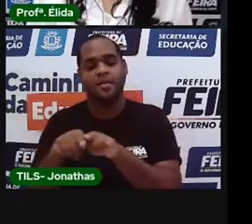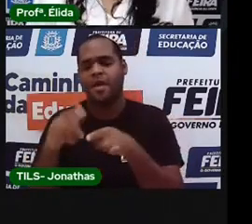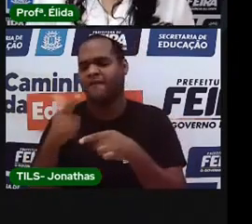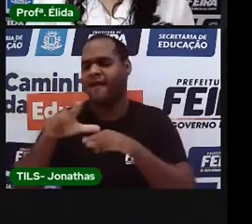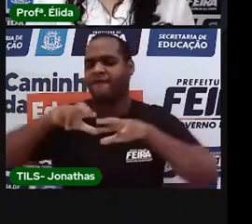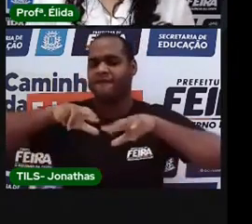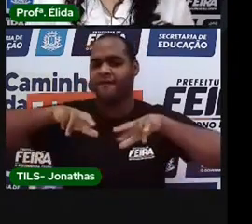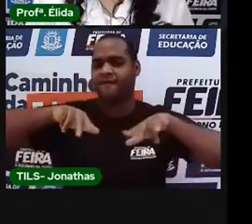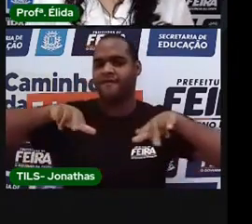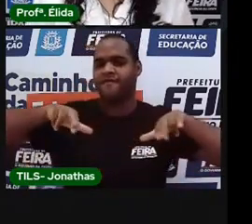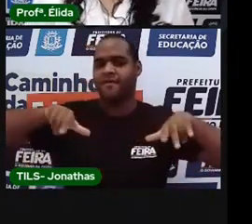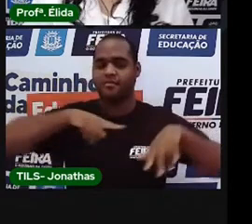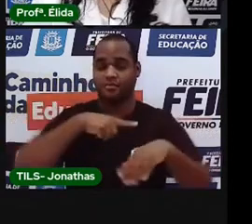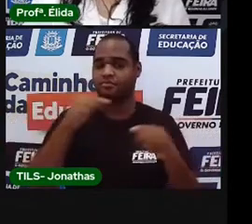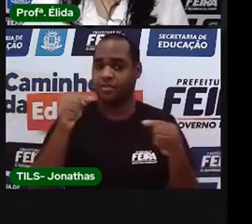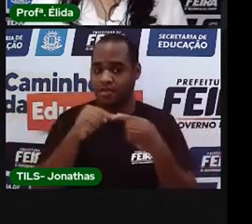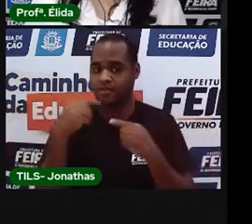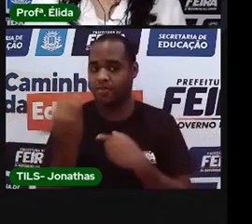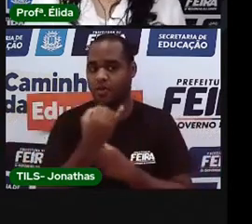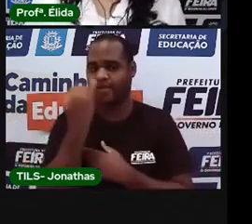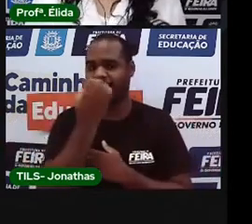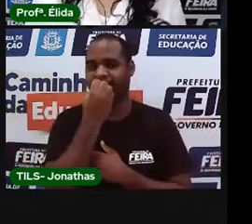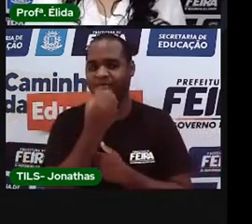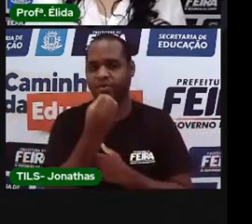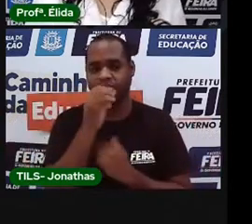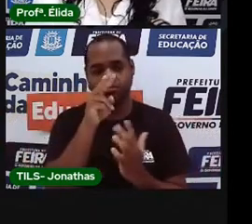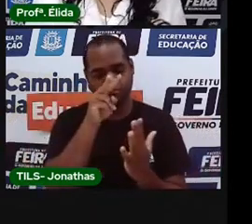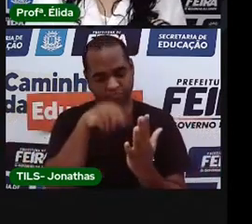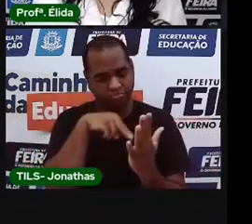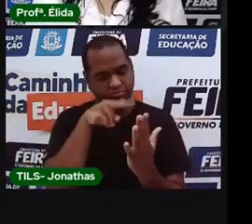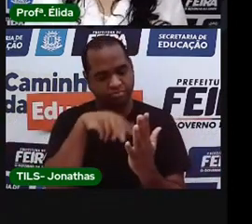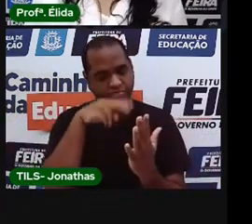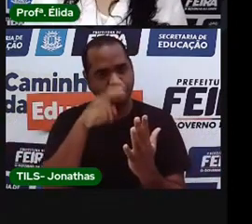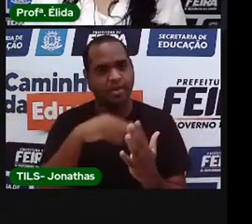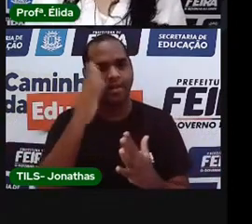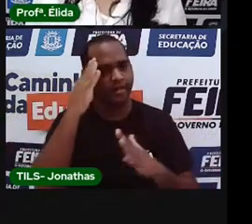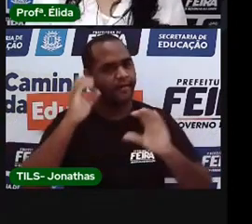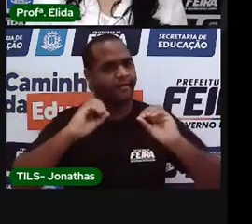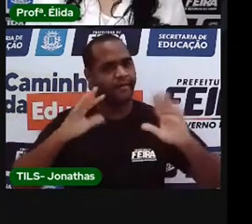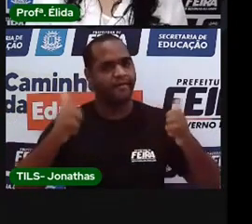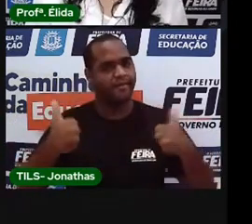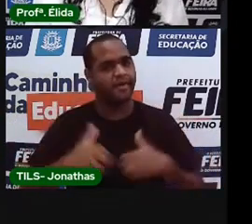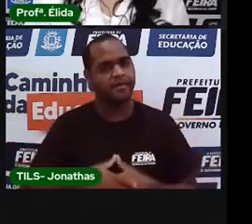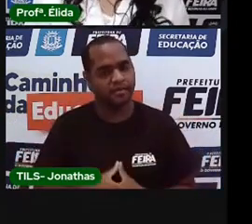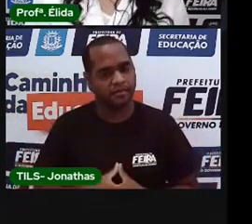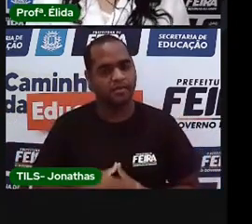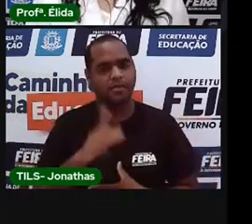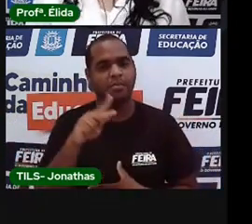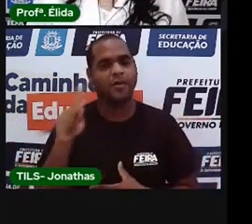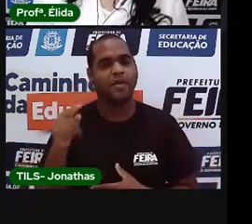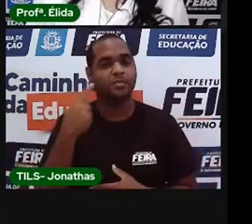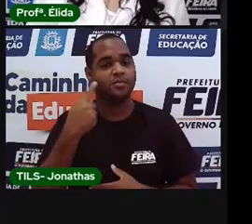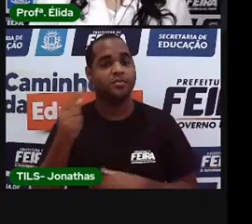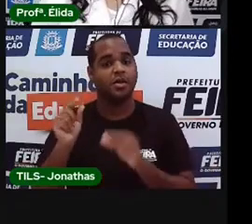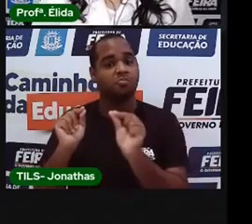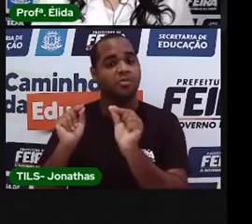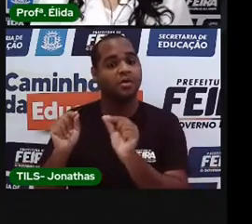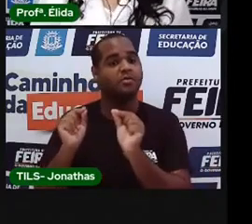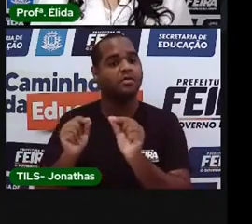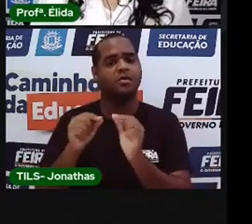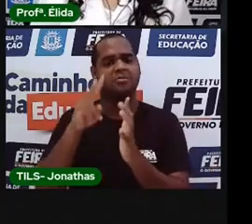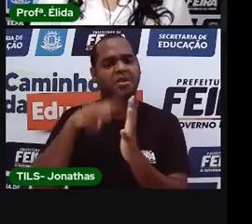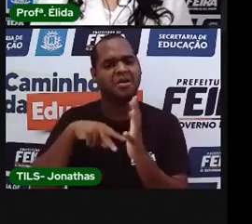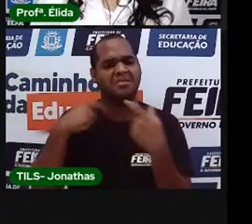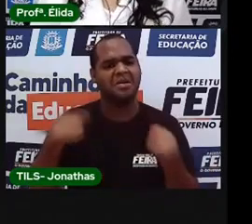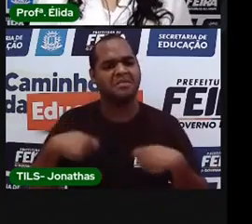muito material de fazer leitura. Oh, Pró, por que a gente tem